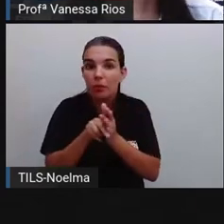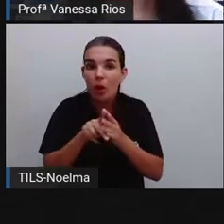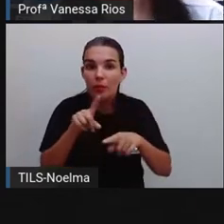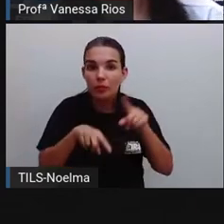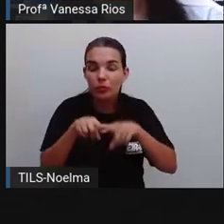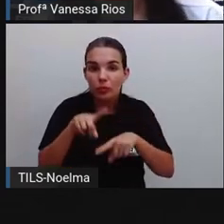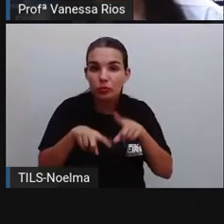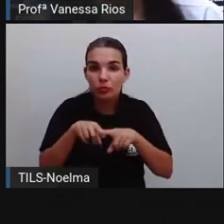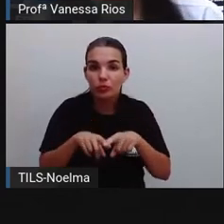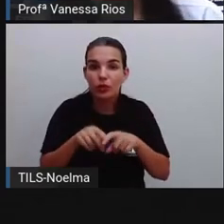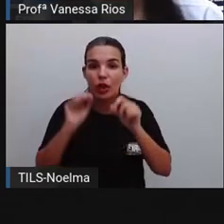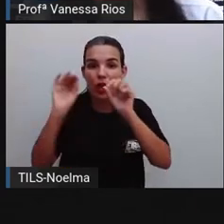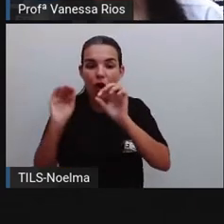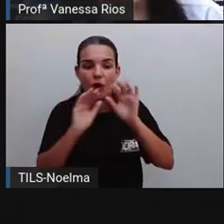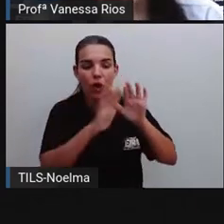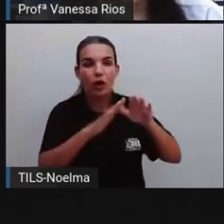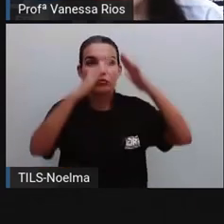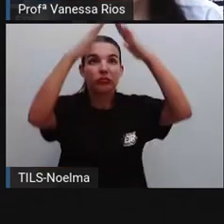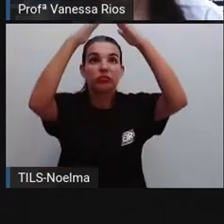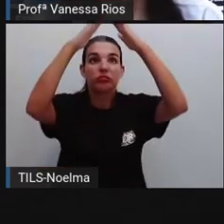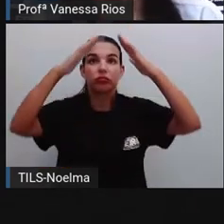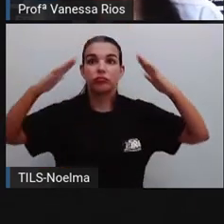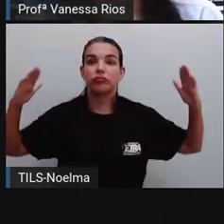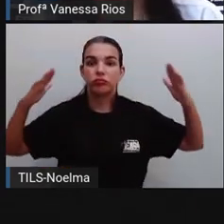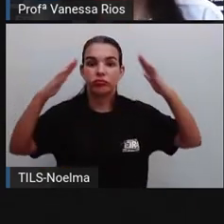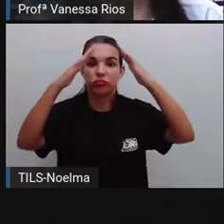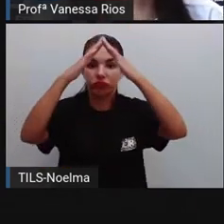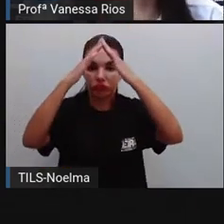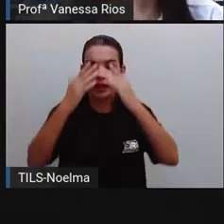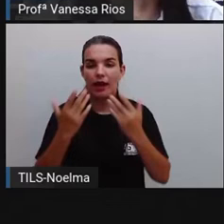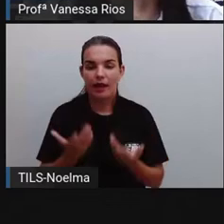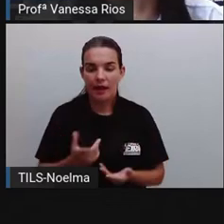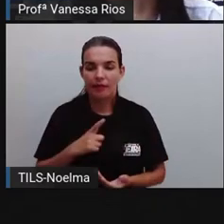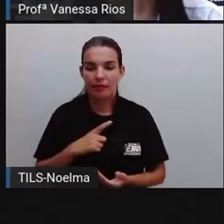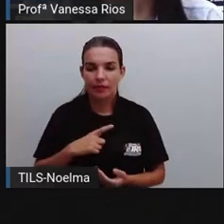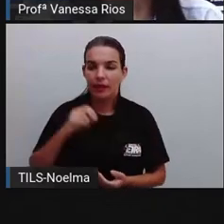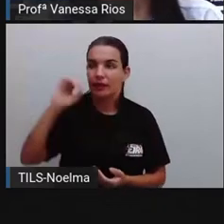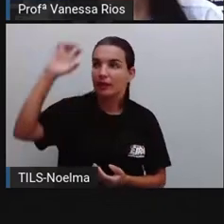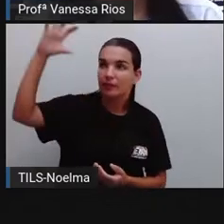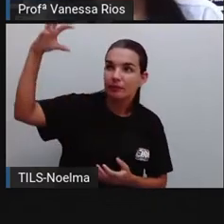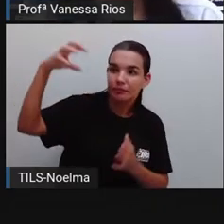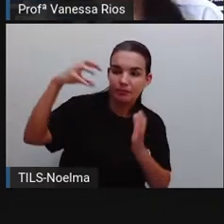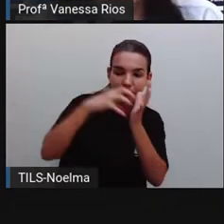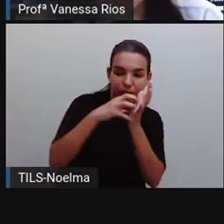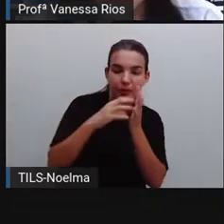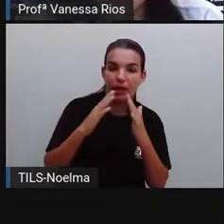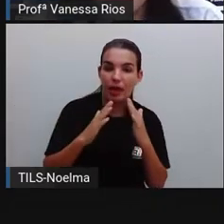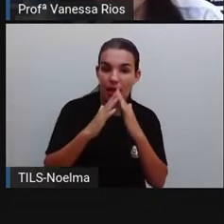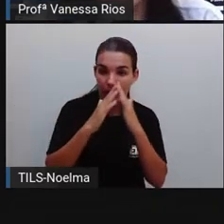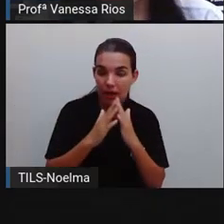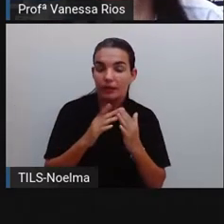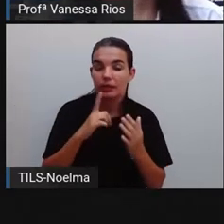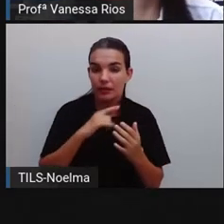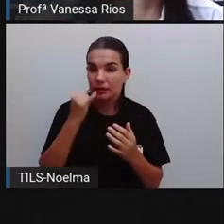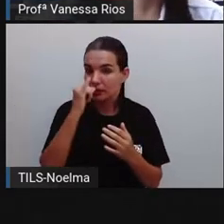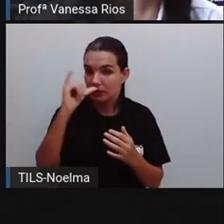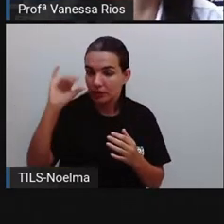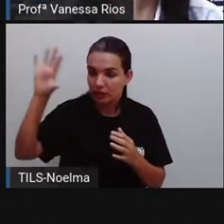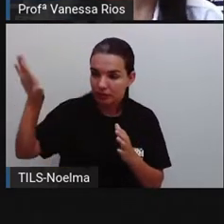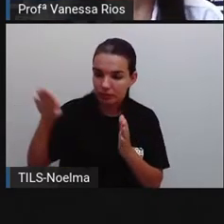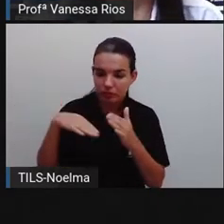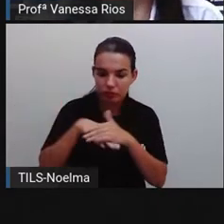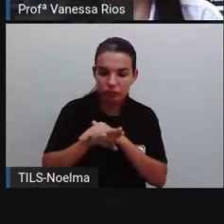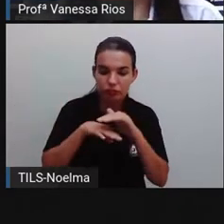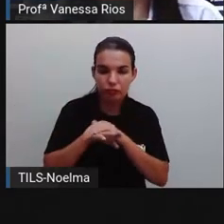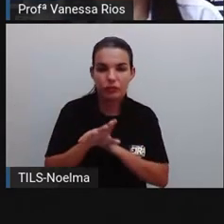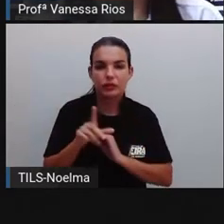colocados normalmente no telhado, né? Das casas, quando é para coleta de energia no uso de residências. Mas pode